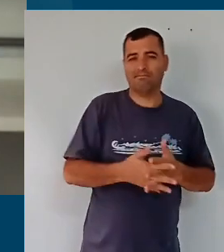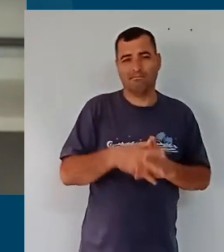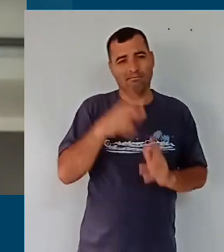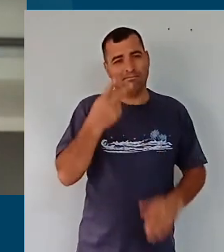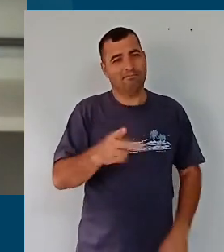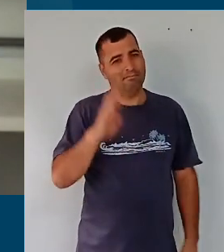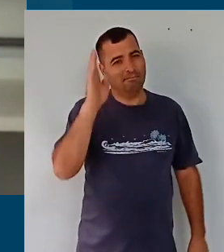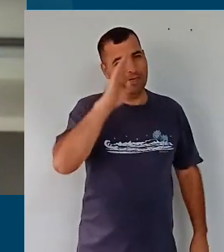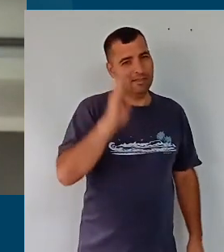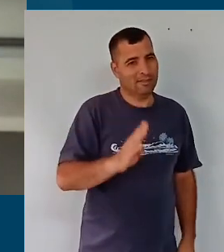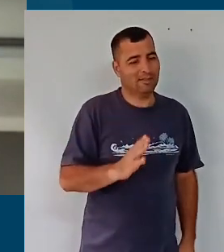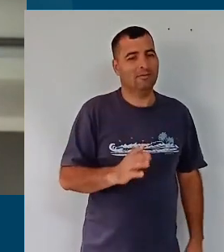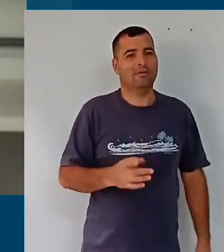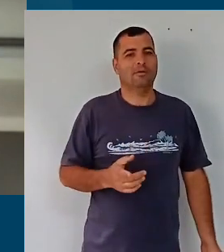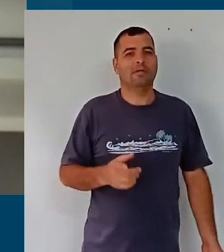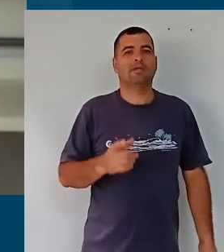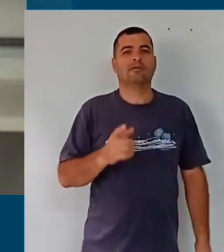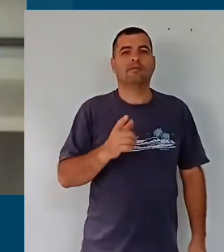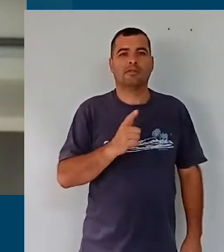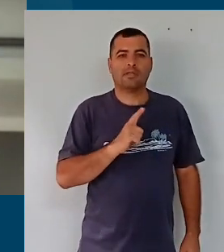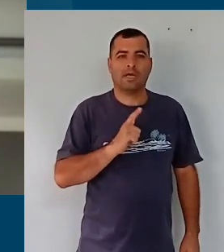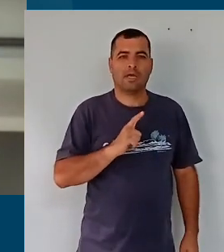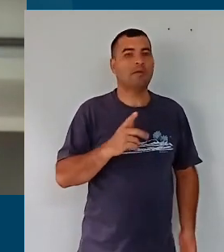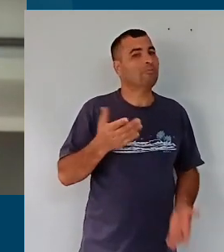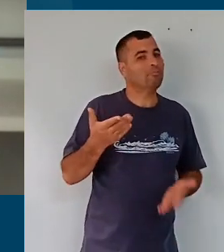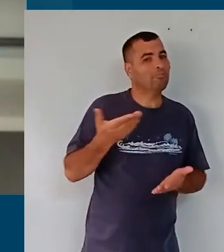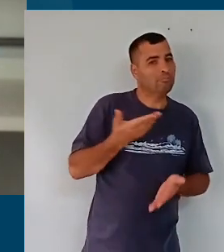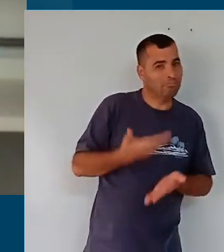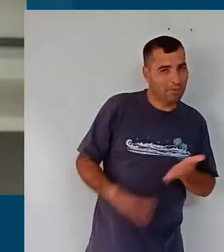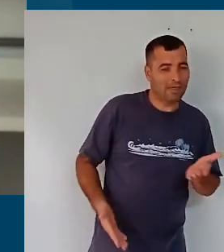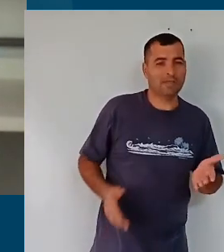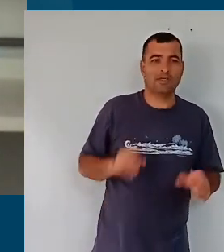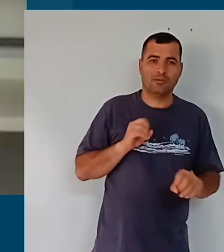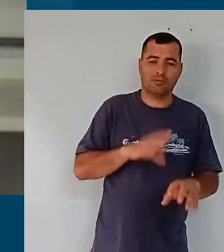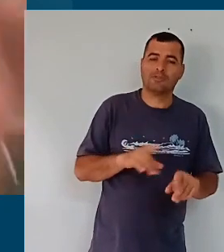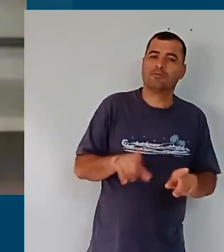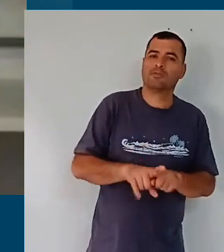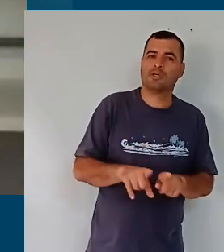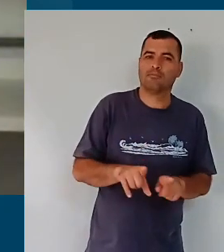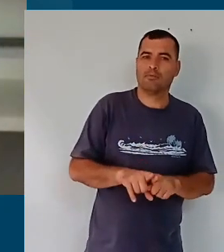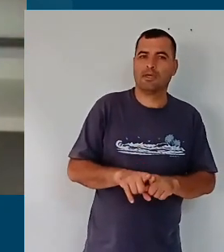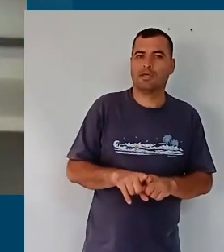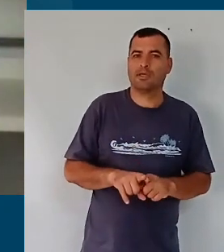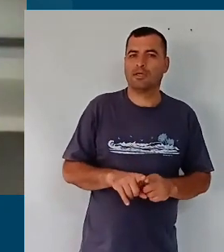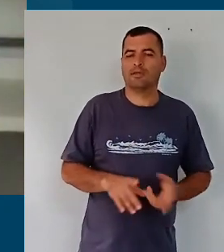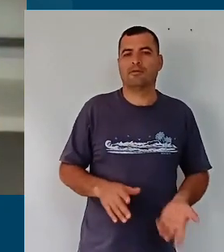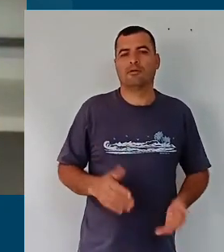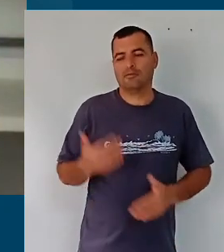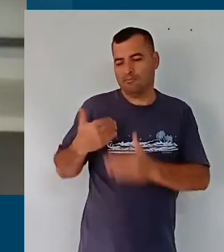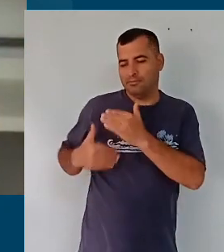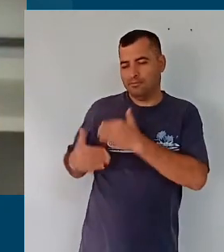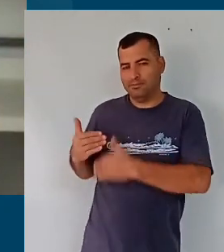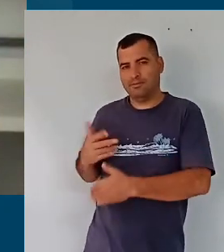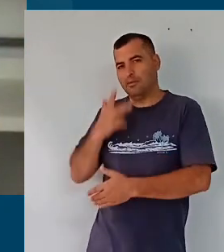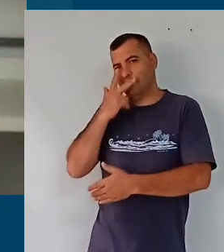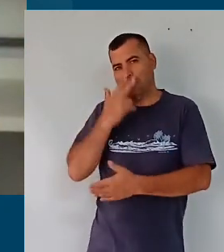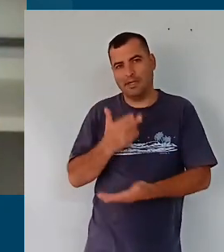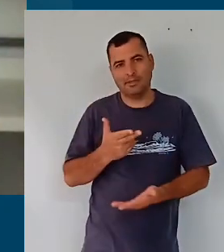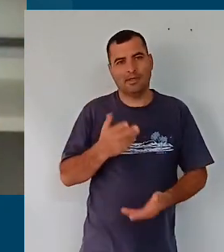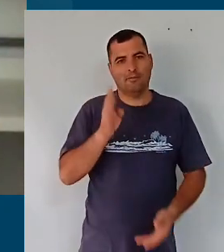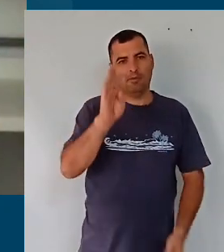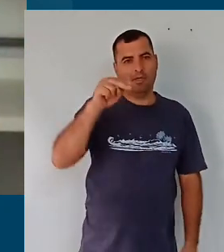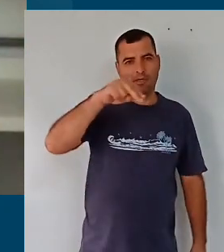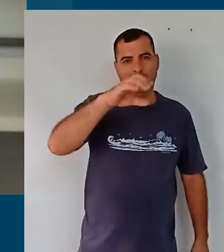panorama, inclusive, de muitos retrocessos na área da educação, para não dizer de outros retrocessos, a base